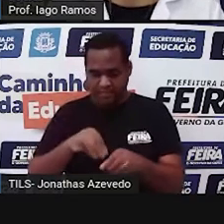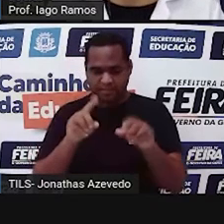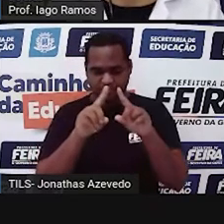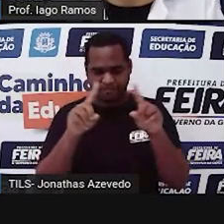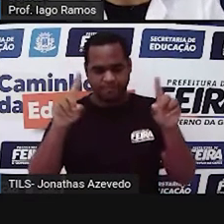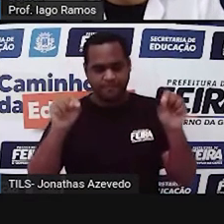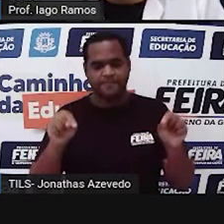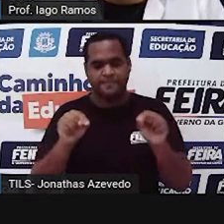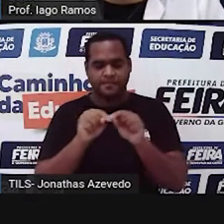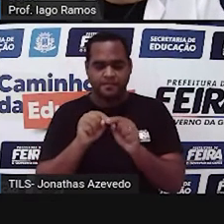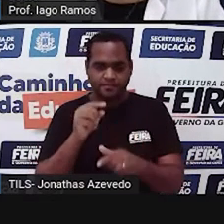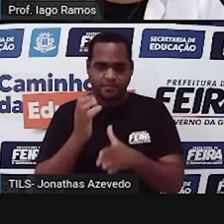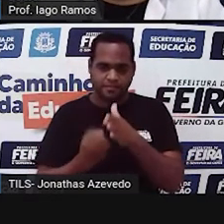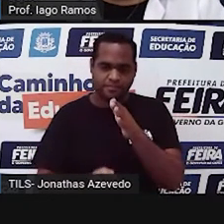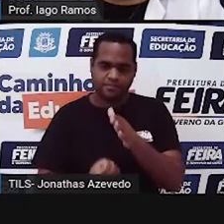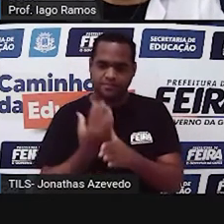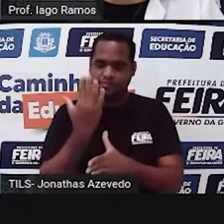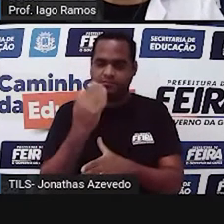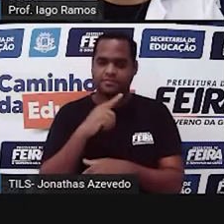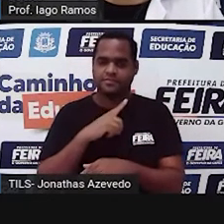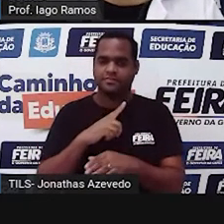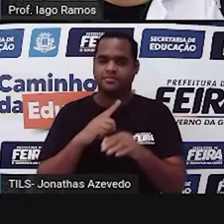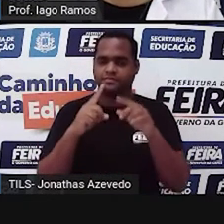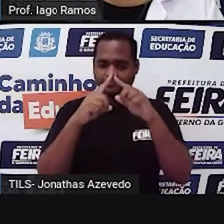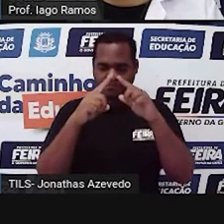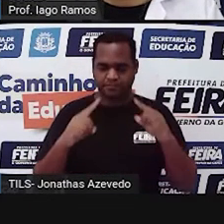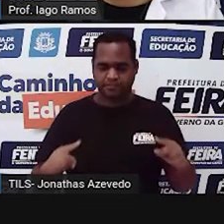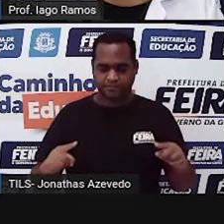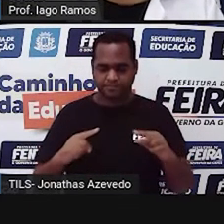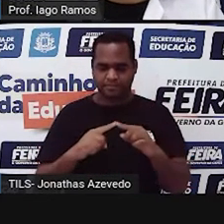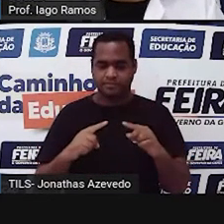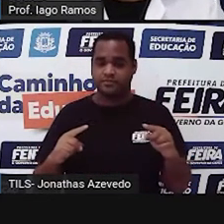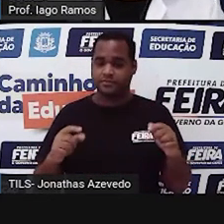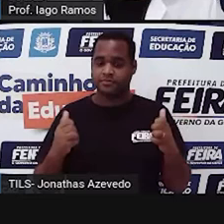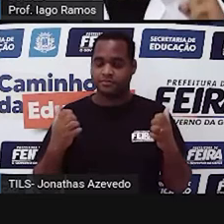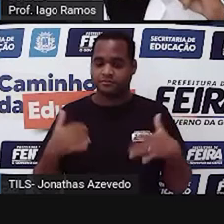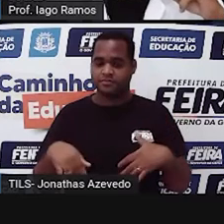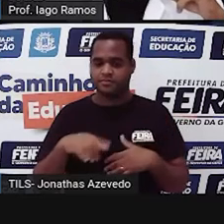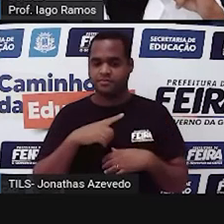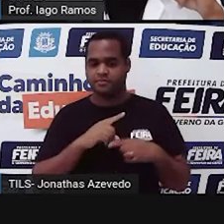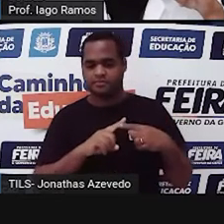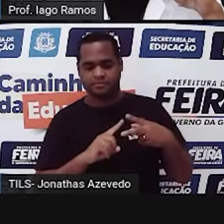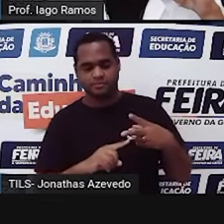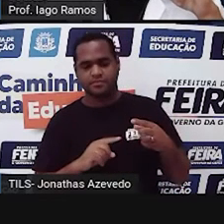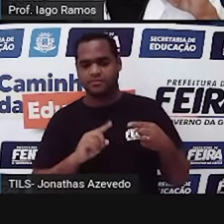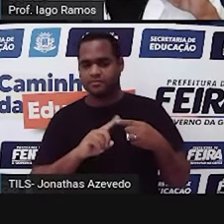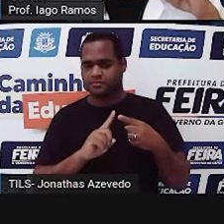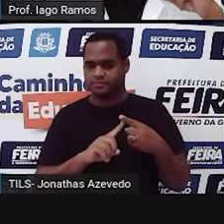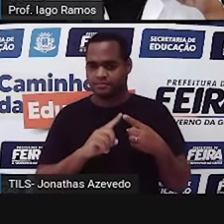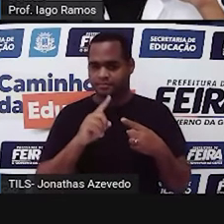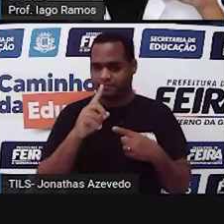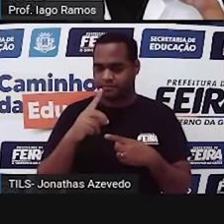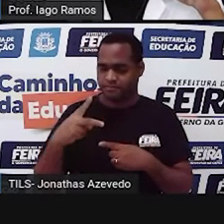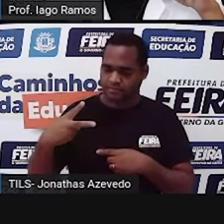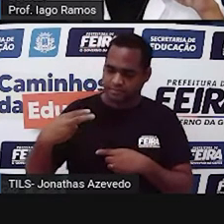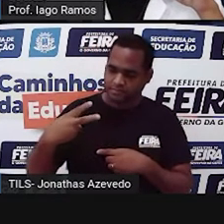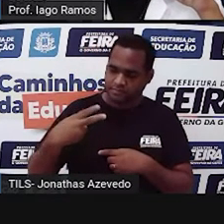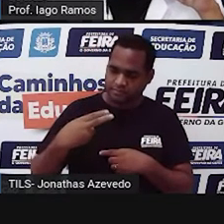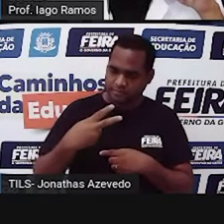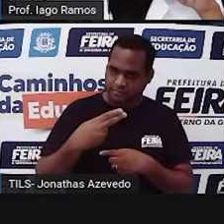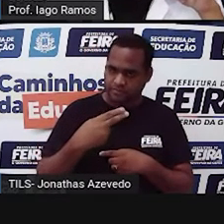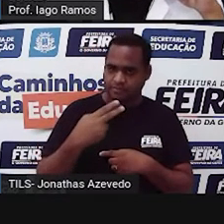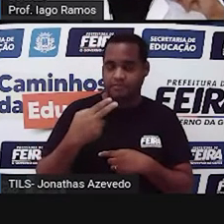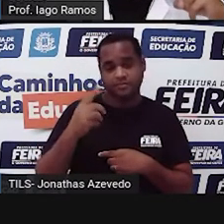aparecem dois triângulos. Concorda comigo? Tá? Imagina eu com a tesoura indo no